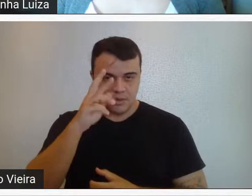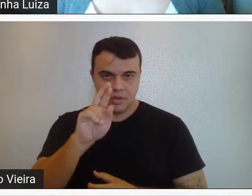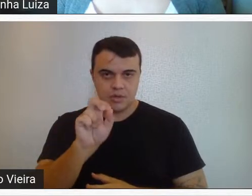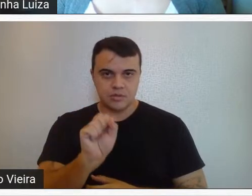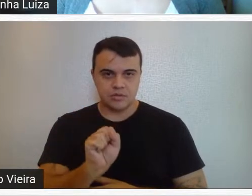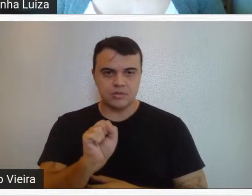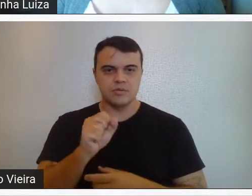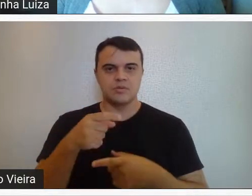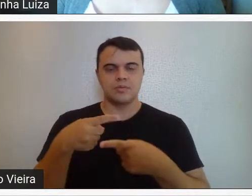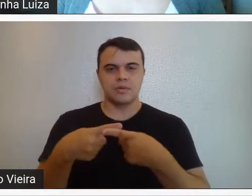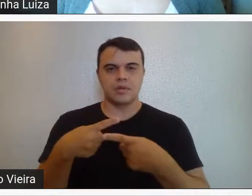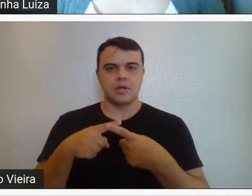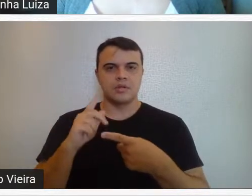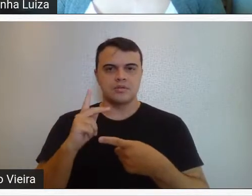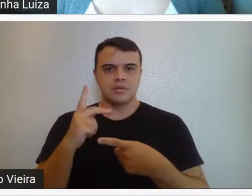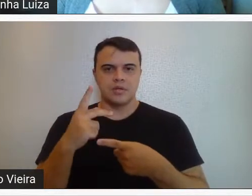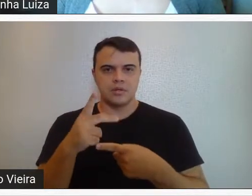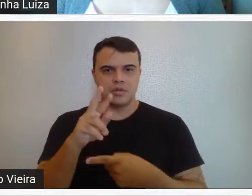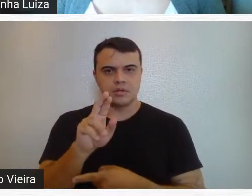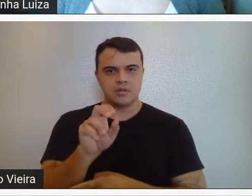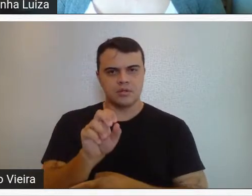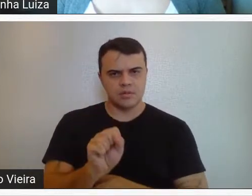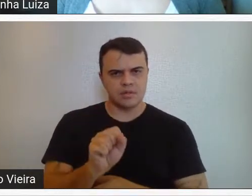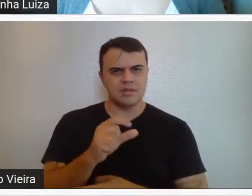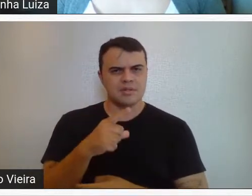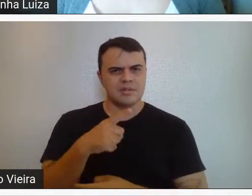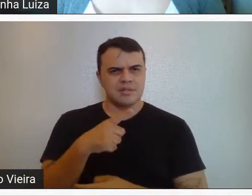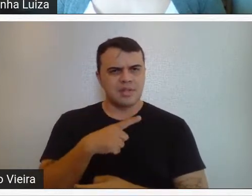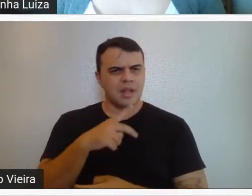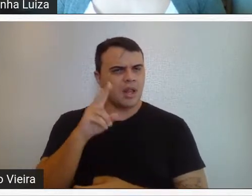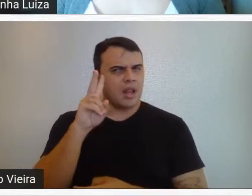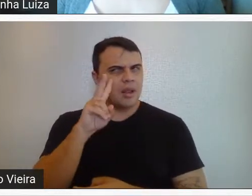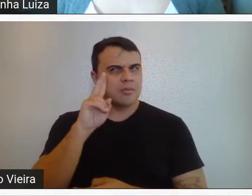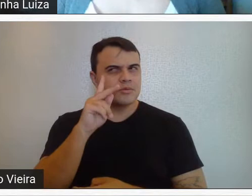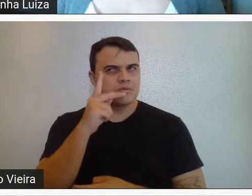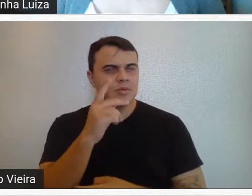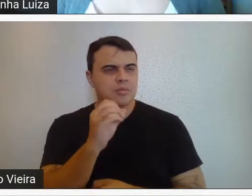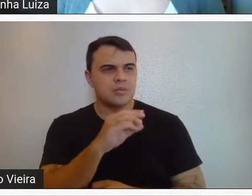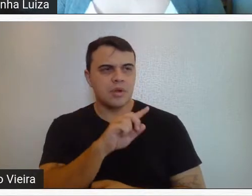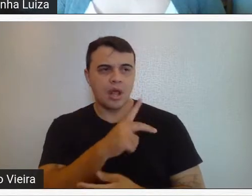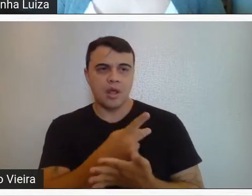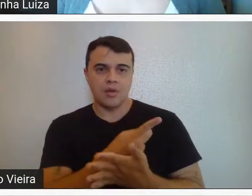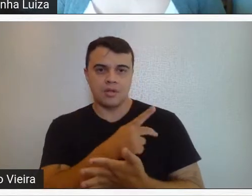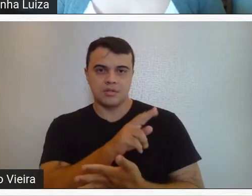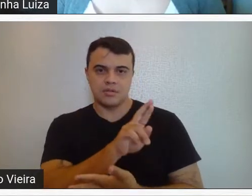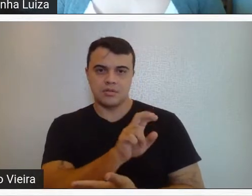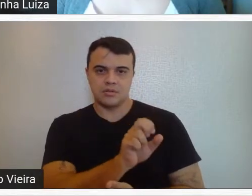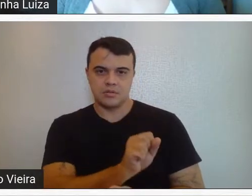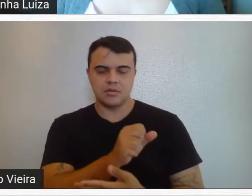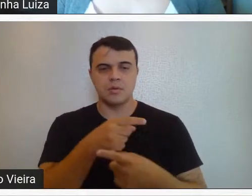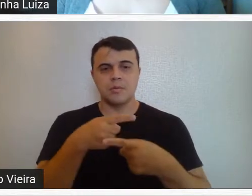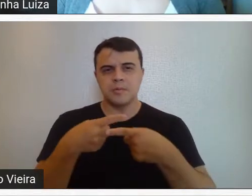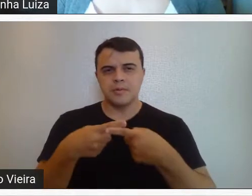também, as historiadoras do Rio Grande do Sul estão resgatando todo esse modernismo que aconteceu lá de uma forma muito